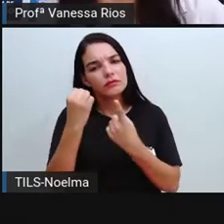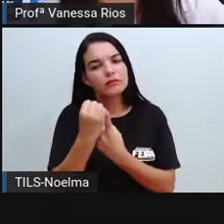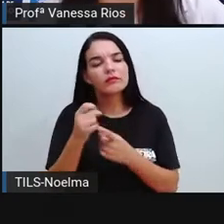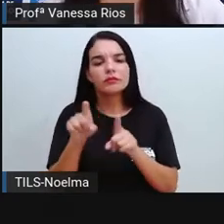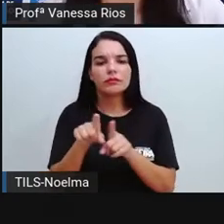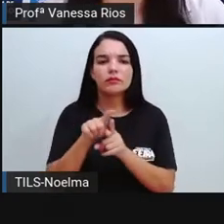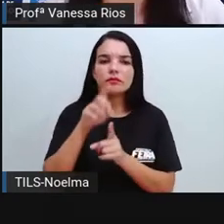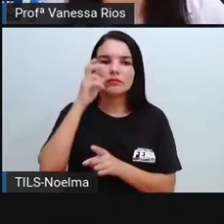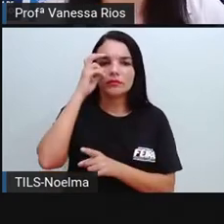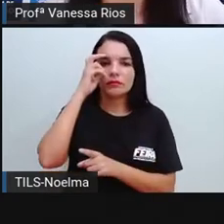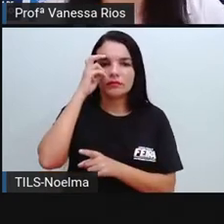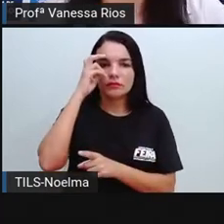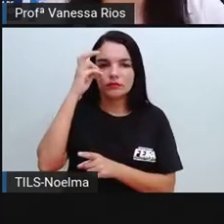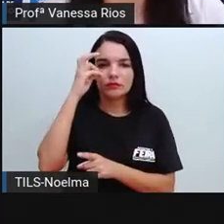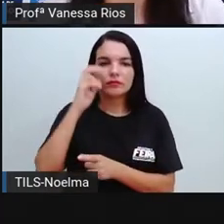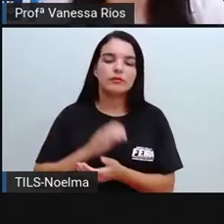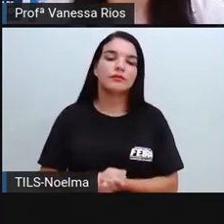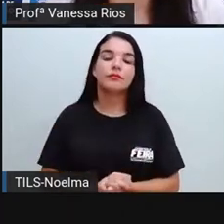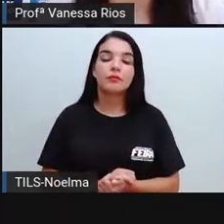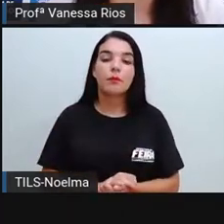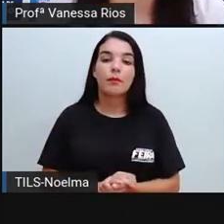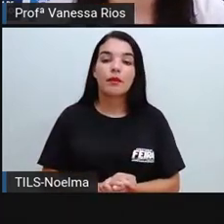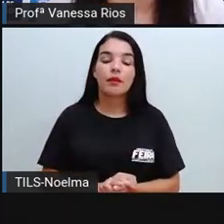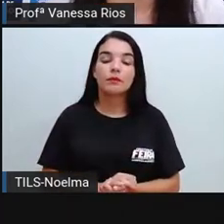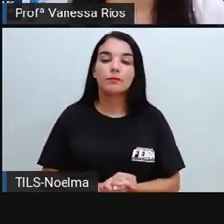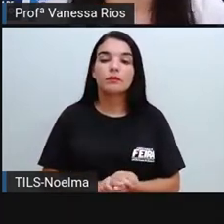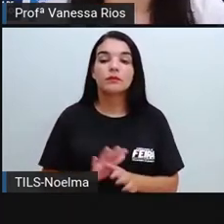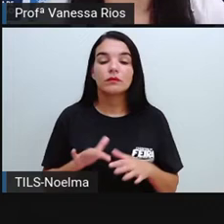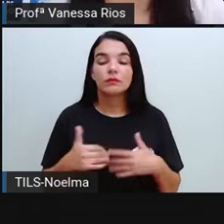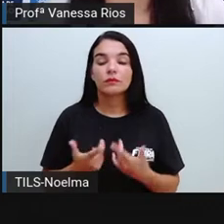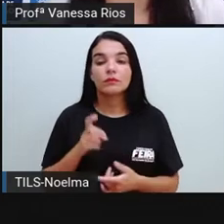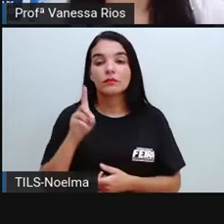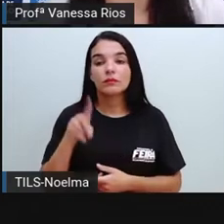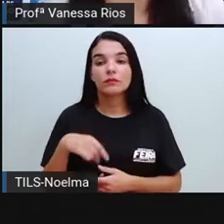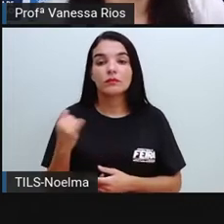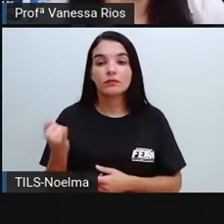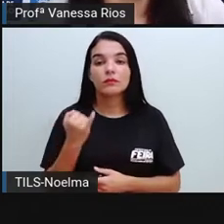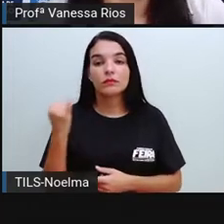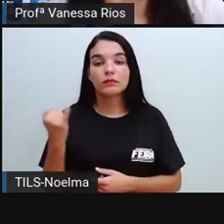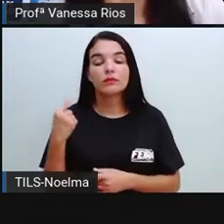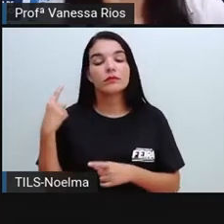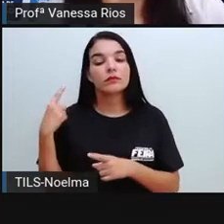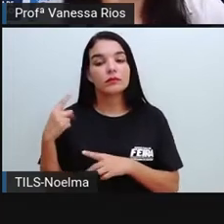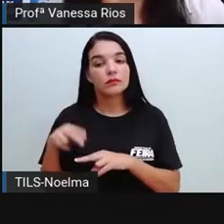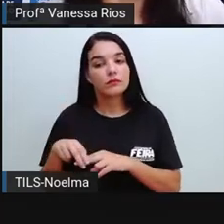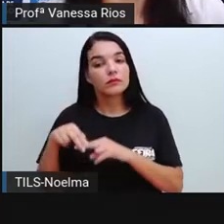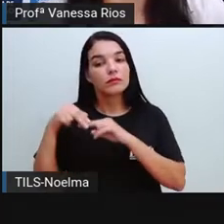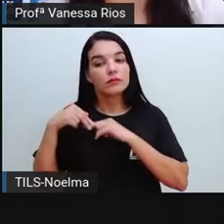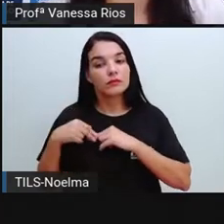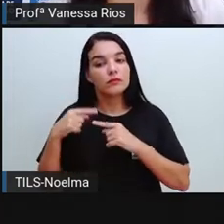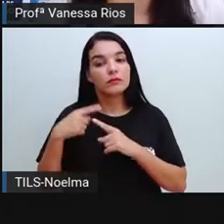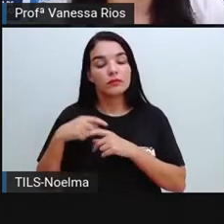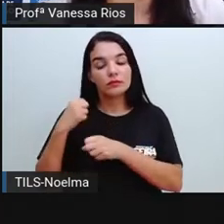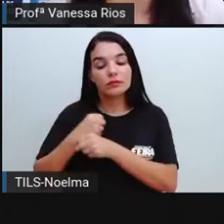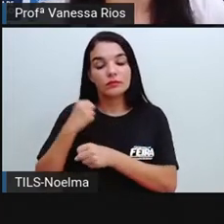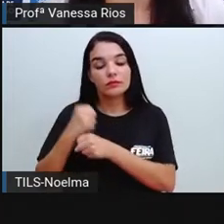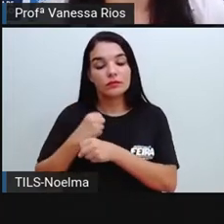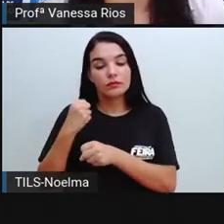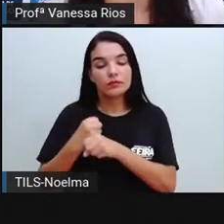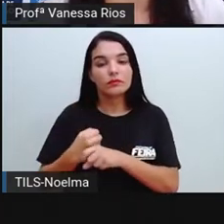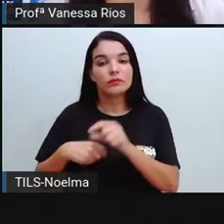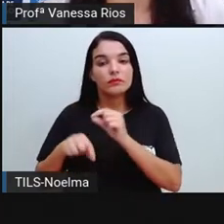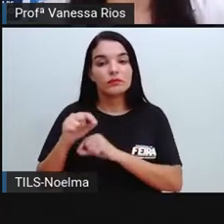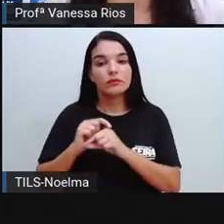cultural, e ela é importante justamente por isso, porque ela constrói a nossa identidade enquanto falante,